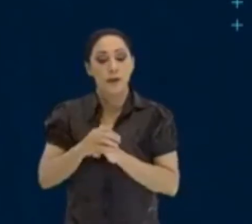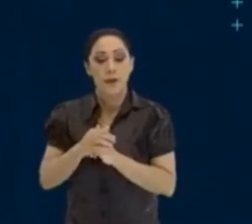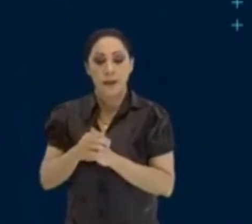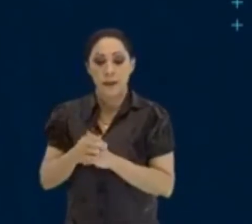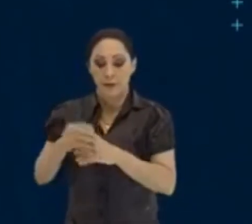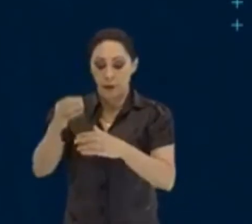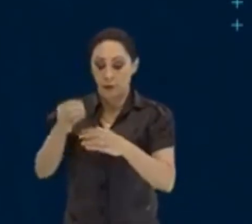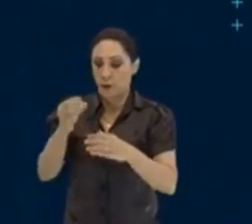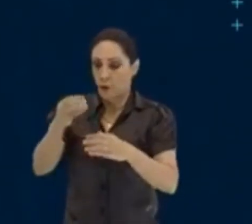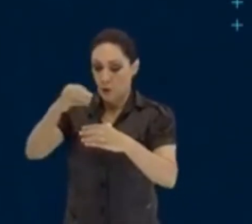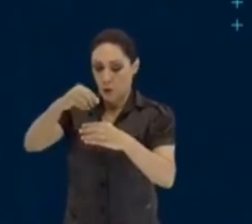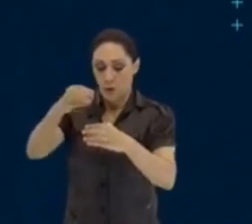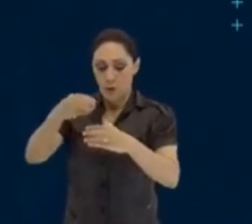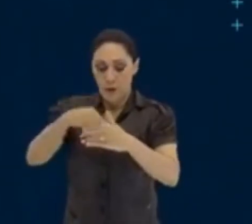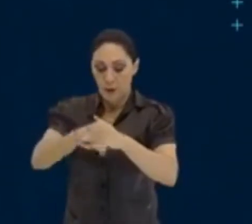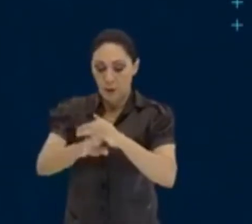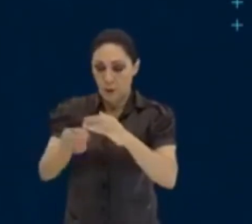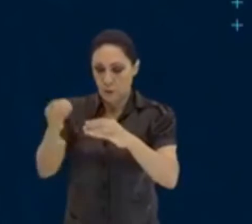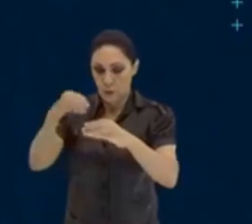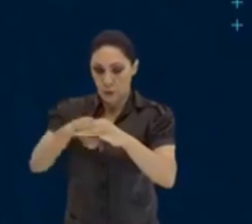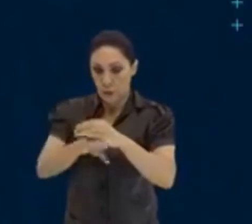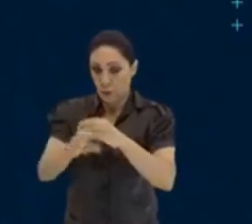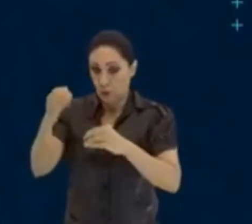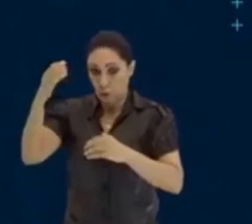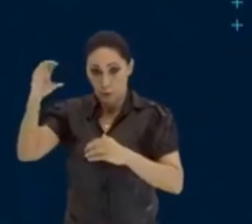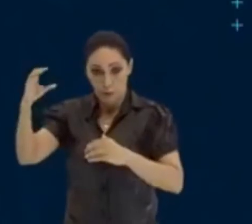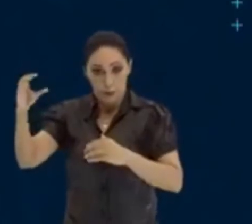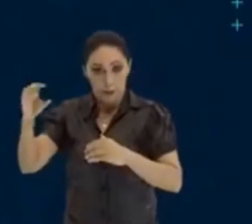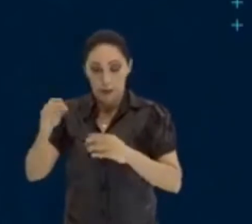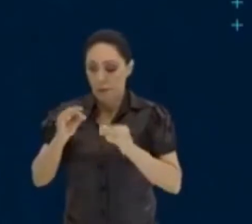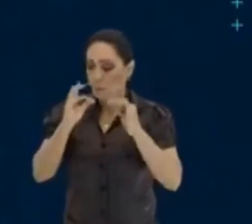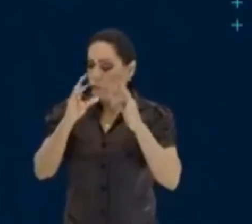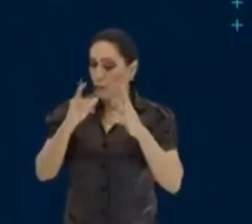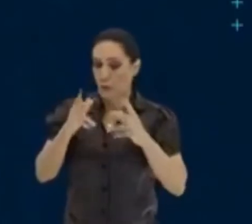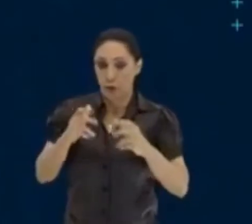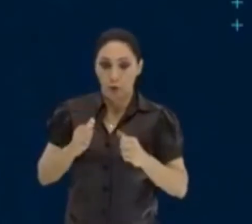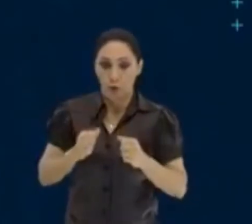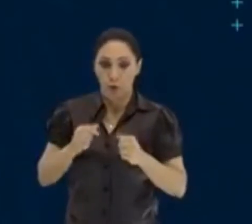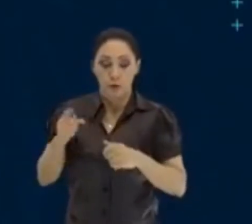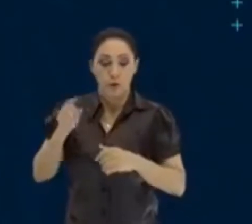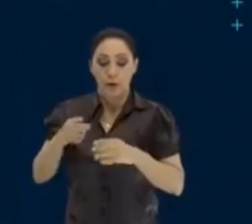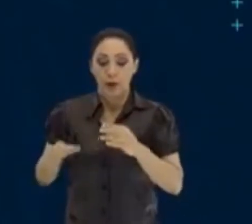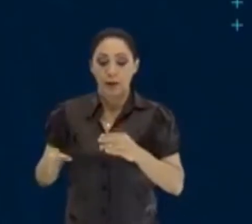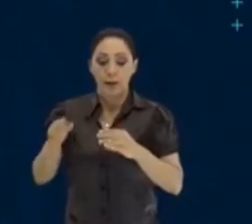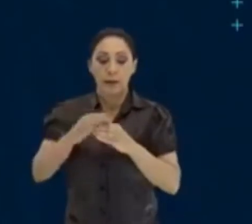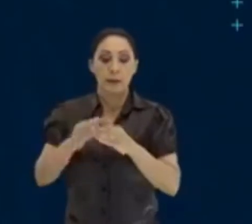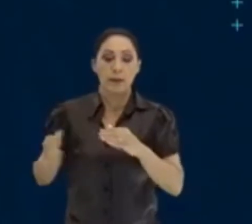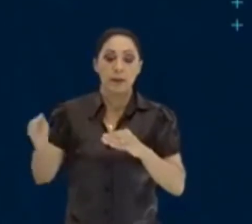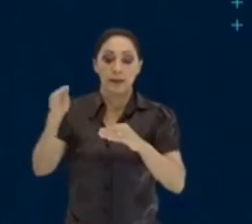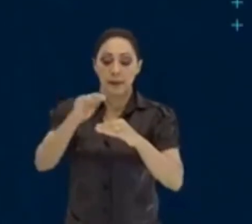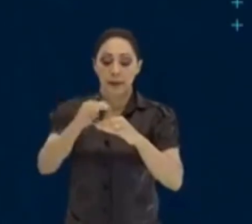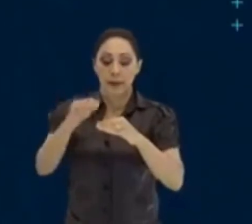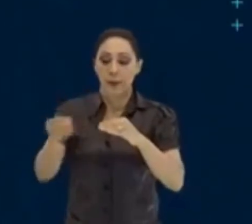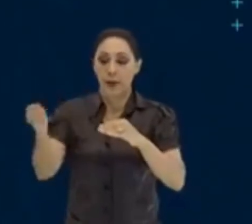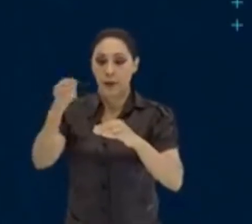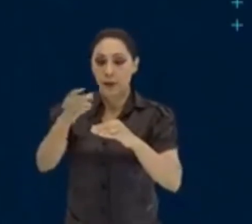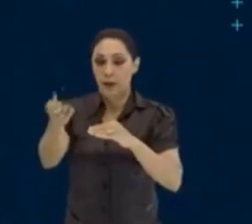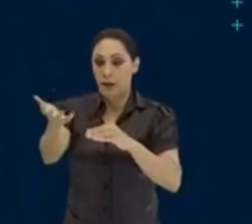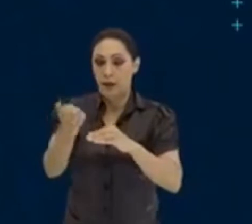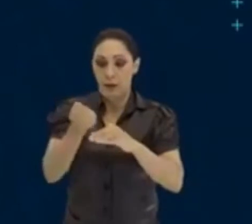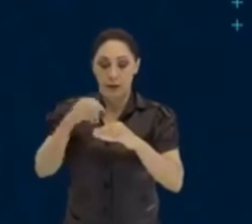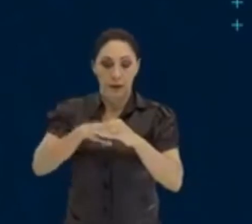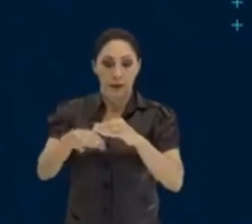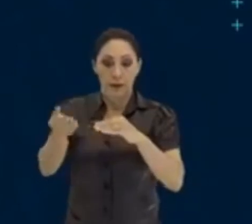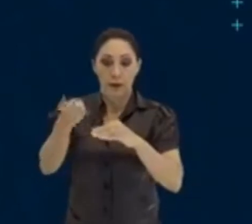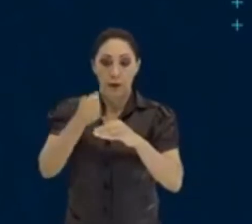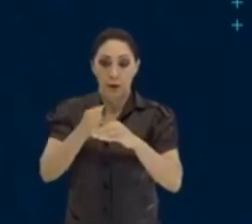aplicação, mas a aplicação, como é comercial, praticamente todas, não é em cima do valor inicial que você vai receber sempre. Ainda bem, é